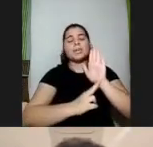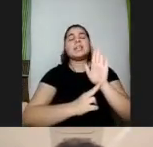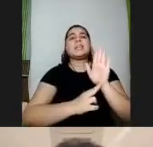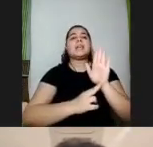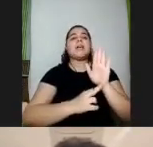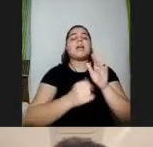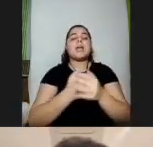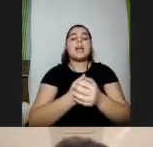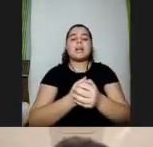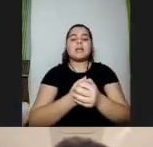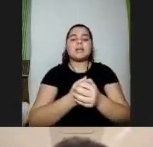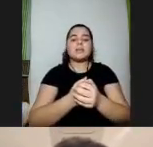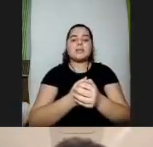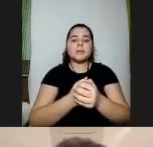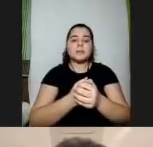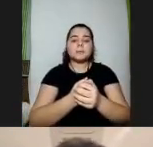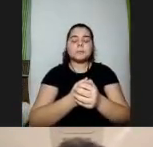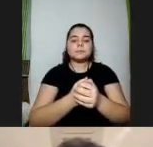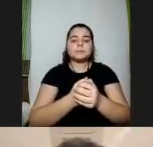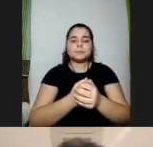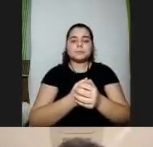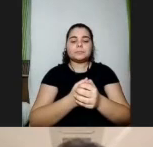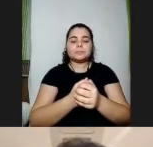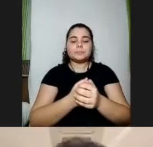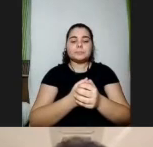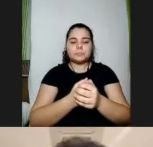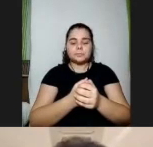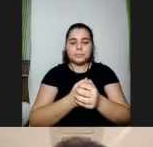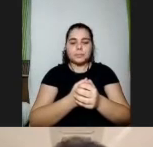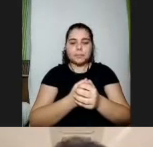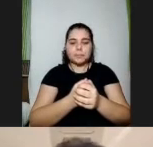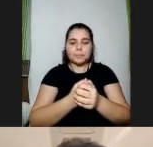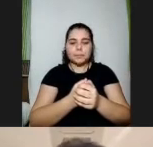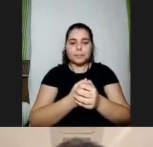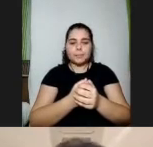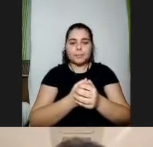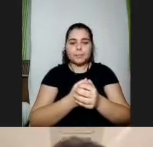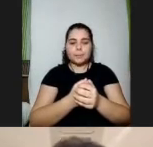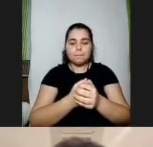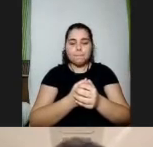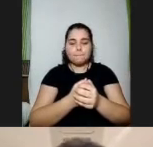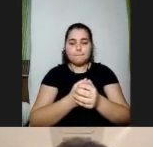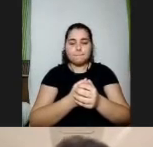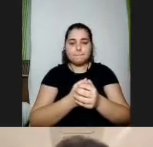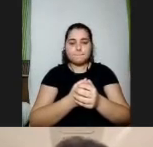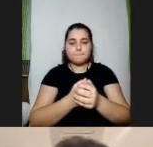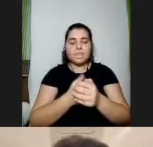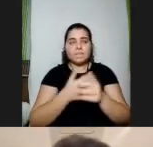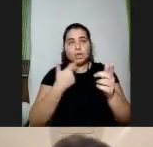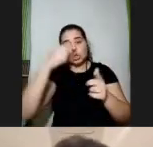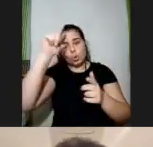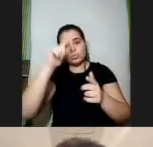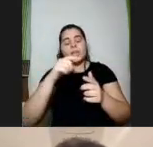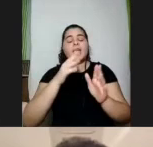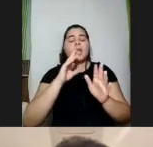no pessoal da Down Syndrome da Associação de Síndrome de Down do Reino Unido que são nossos parceiros a gente faz muita